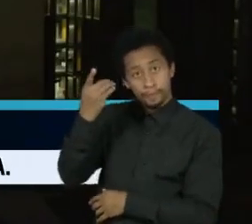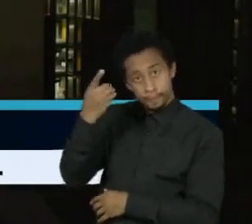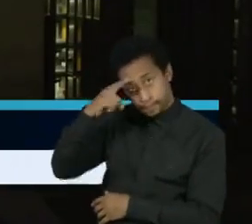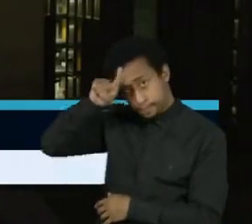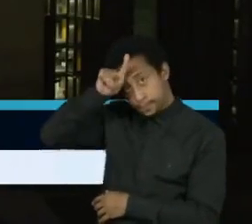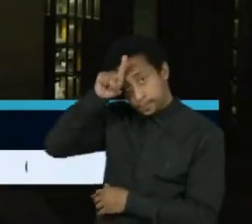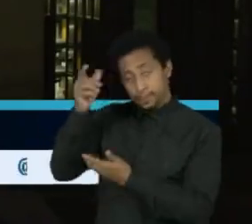Jornal da Cultura. Cristiane da Welle